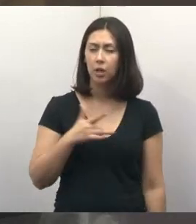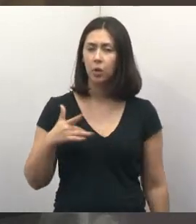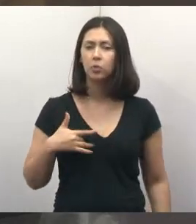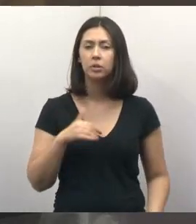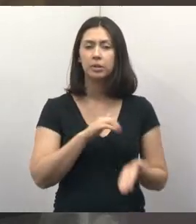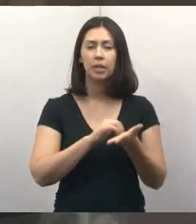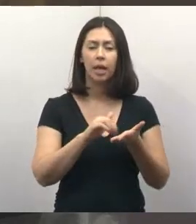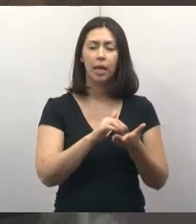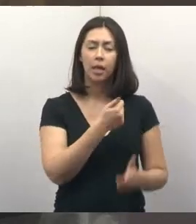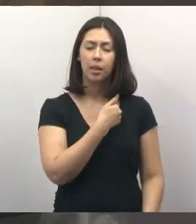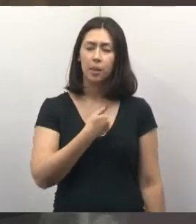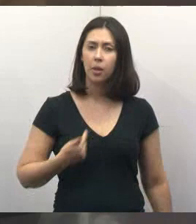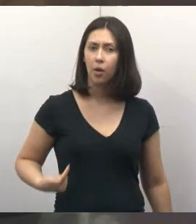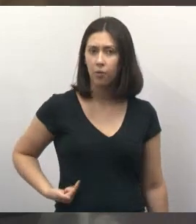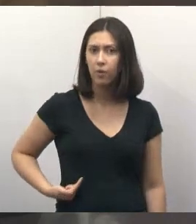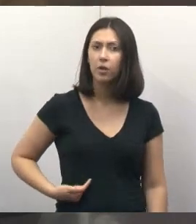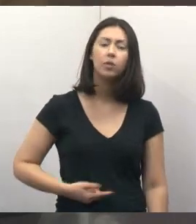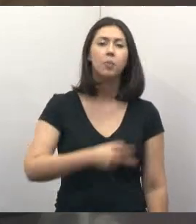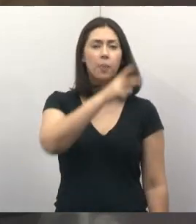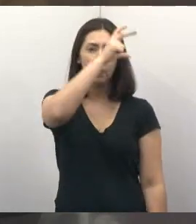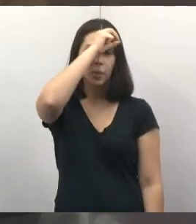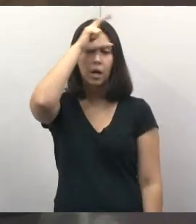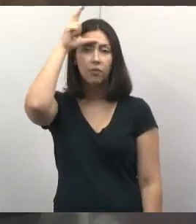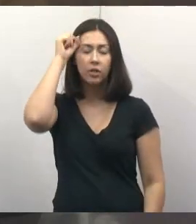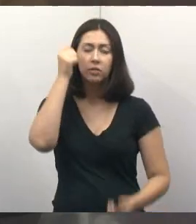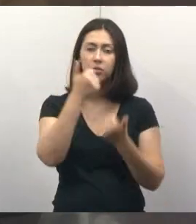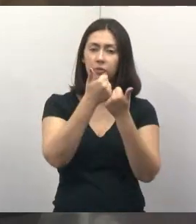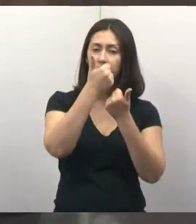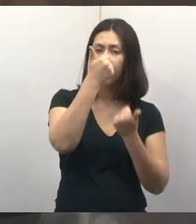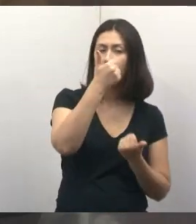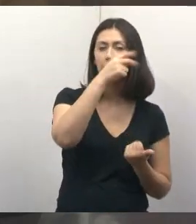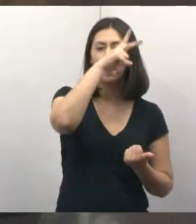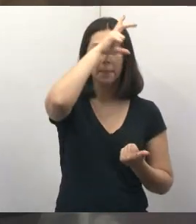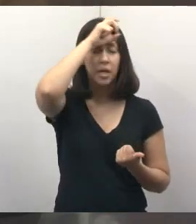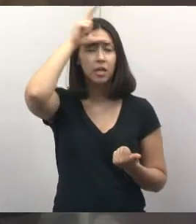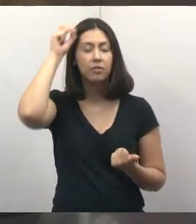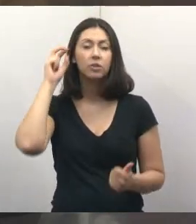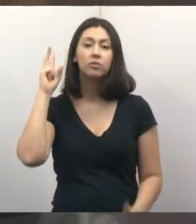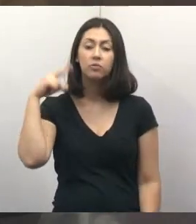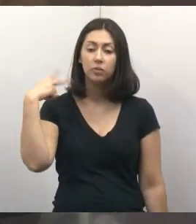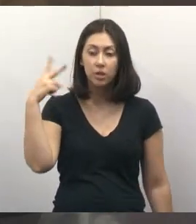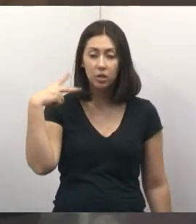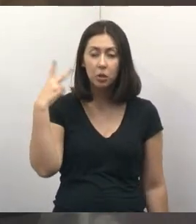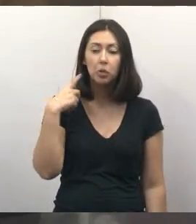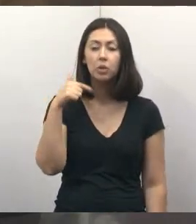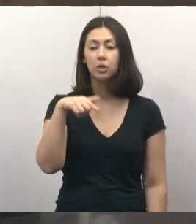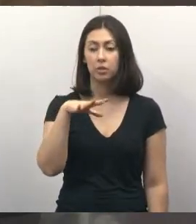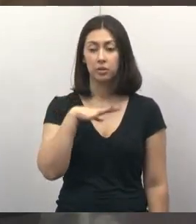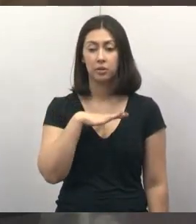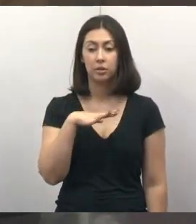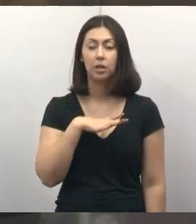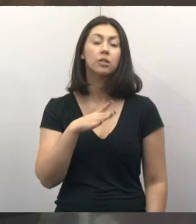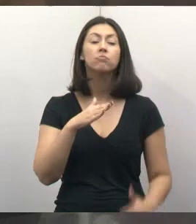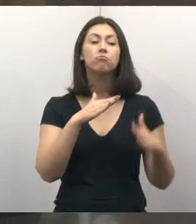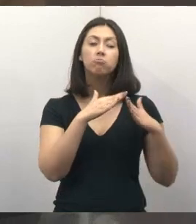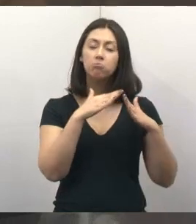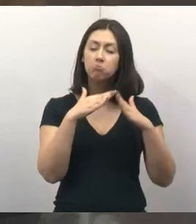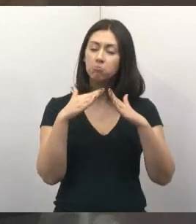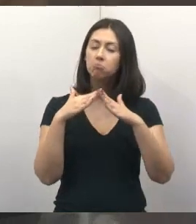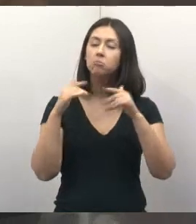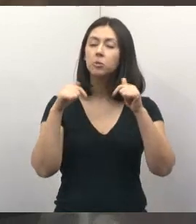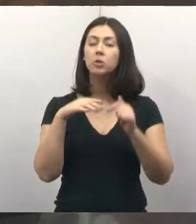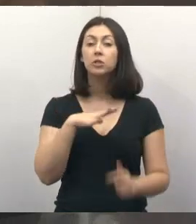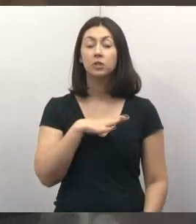governo, prefeito, vice-prefeito, vereadores da nossa cidade, munícipe da nossa